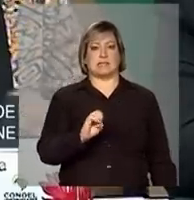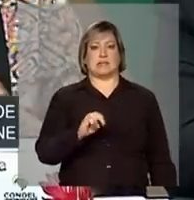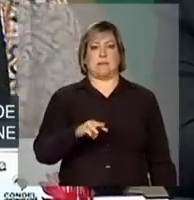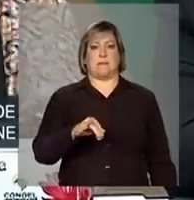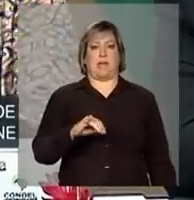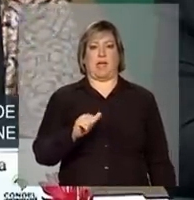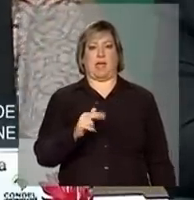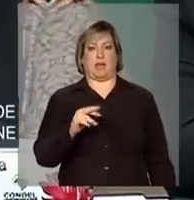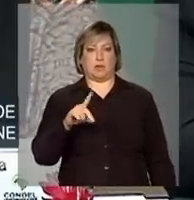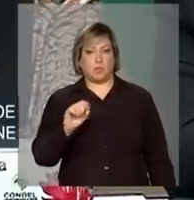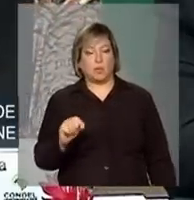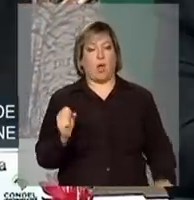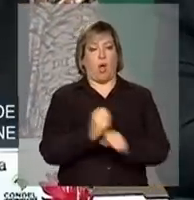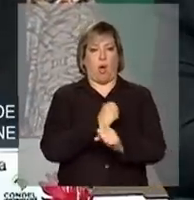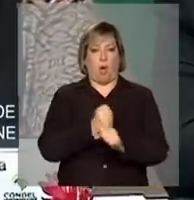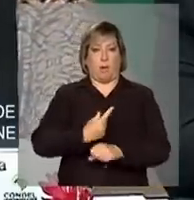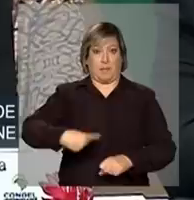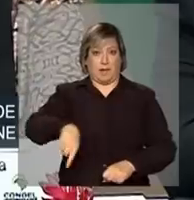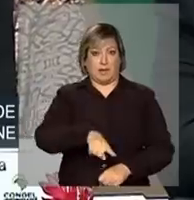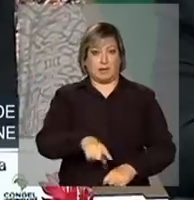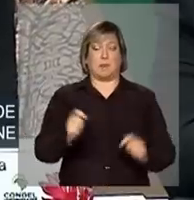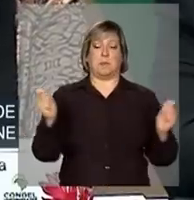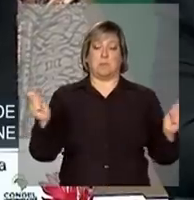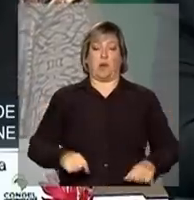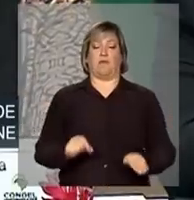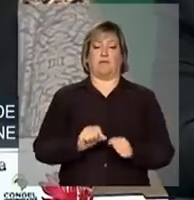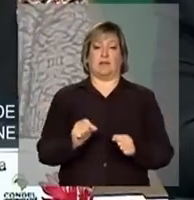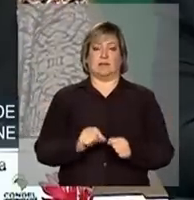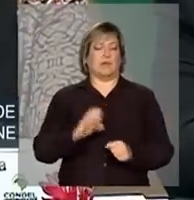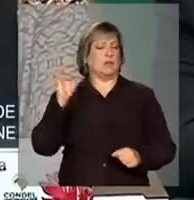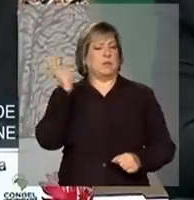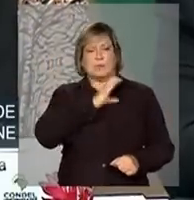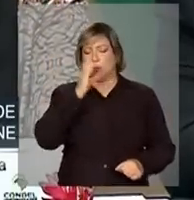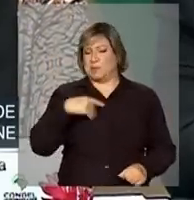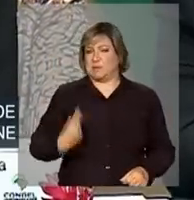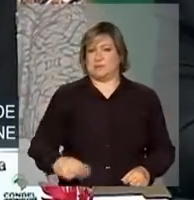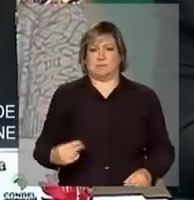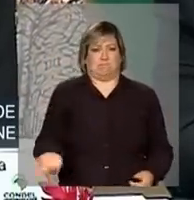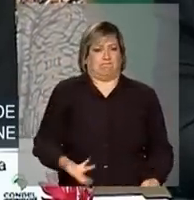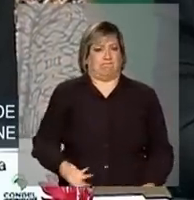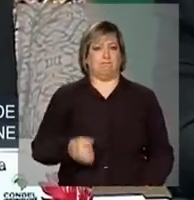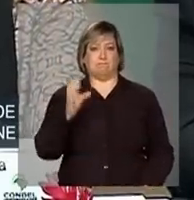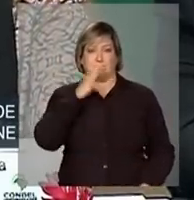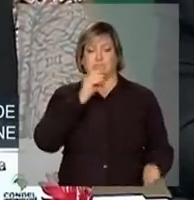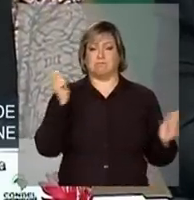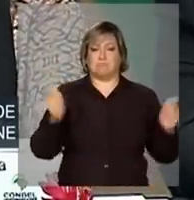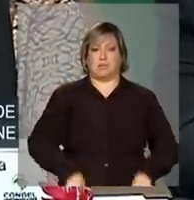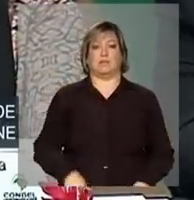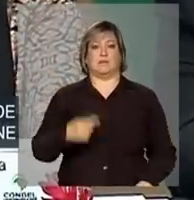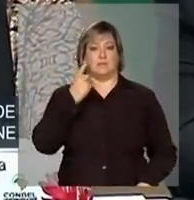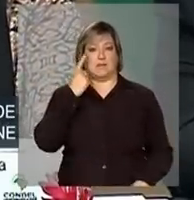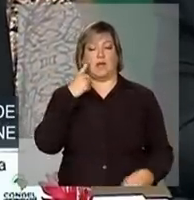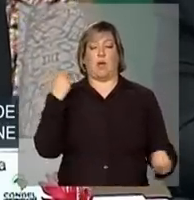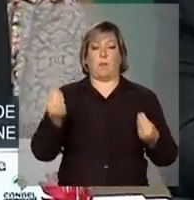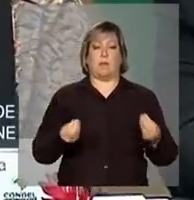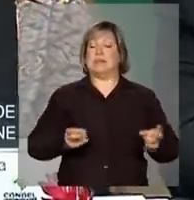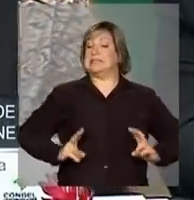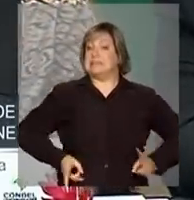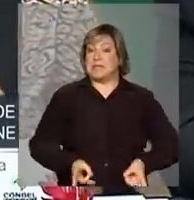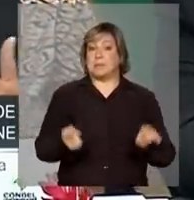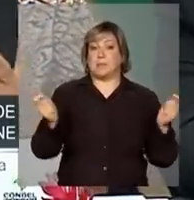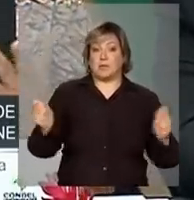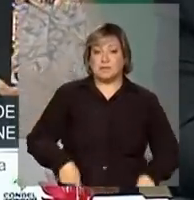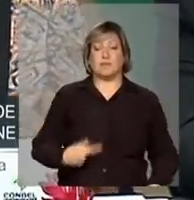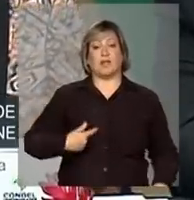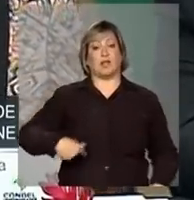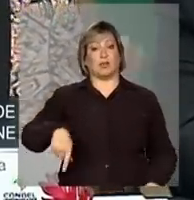construídas o mais rápido possível. E, sempre que possível, nós